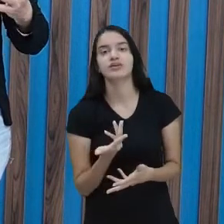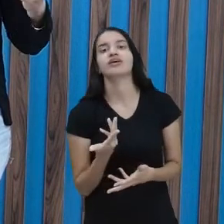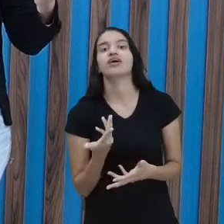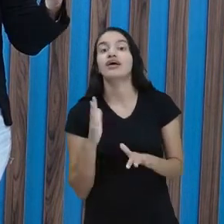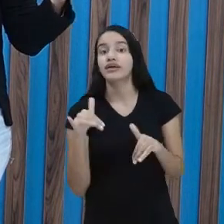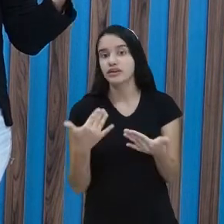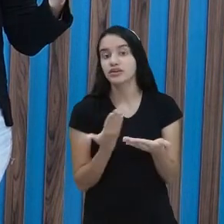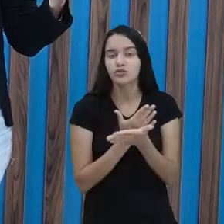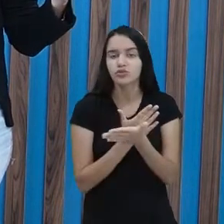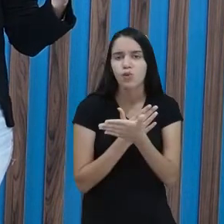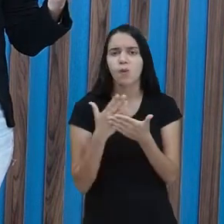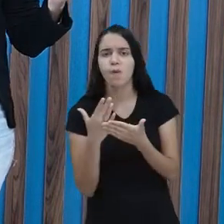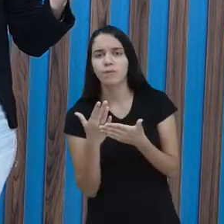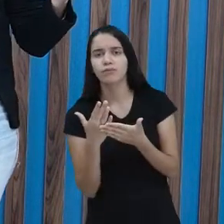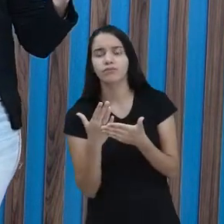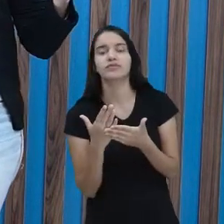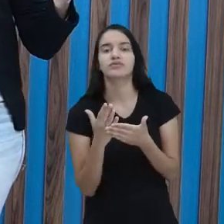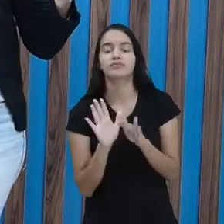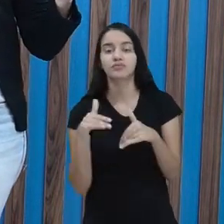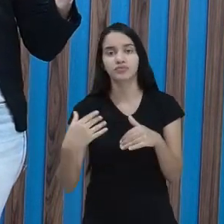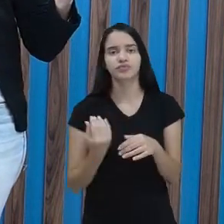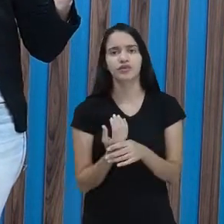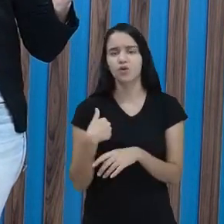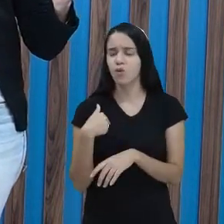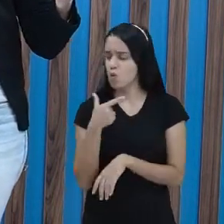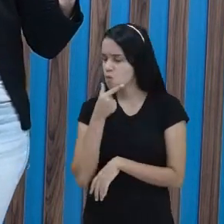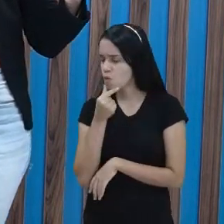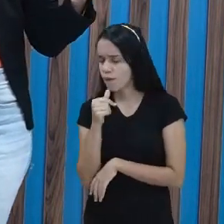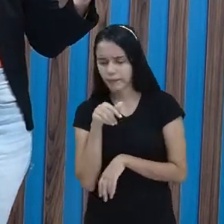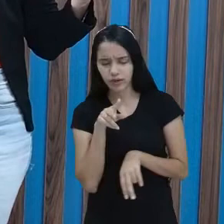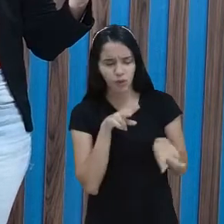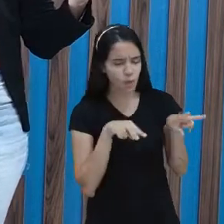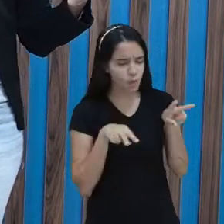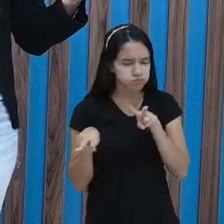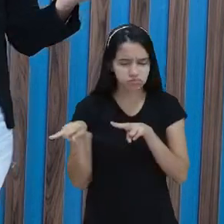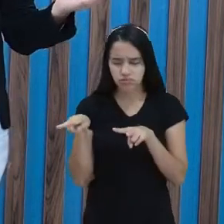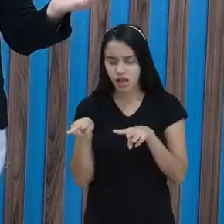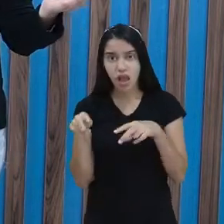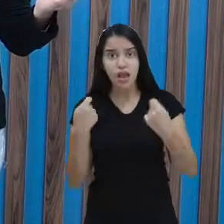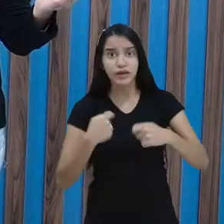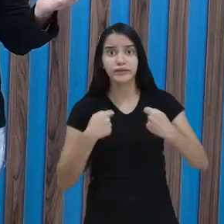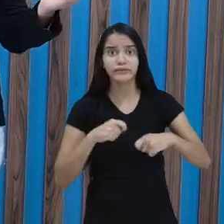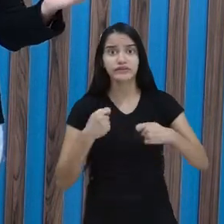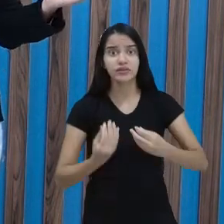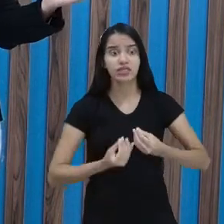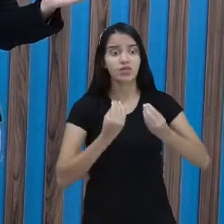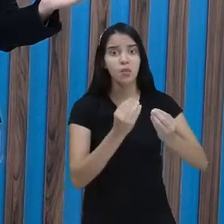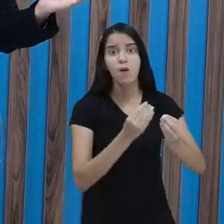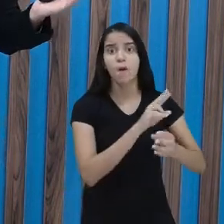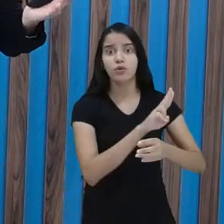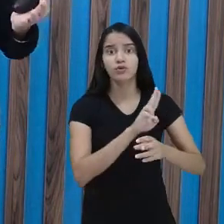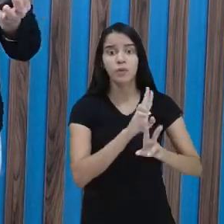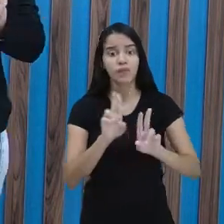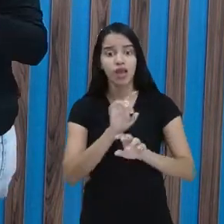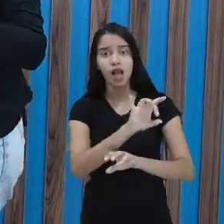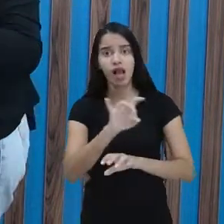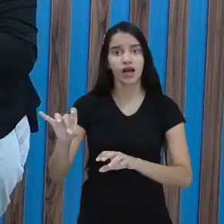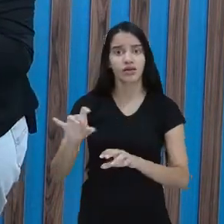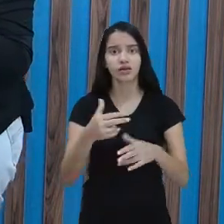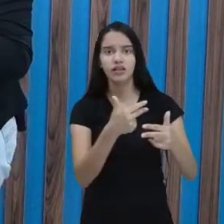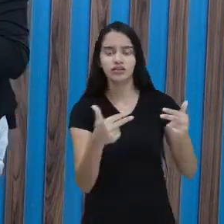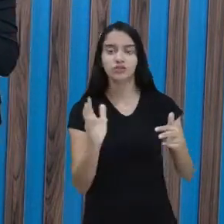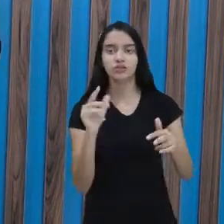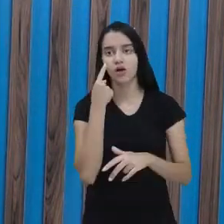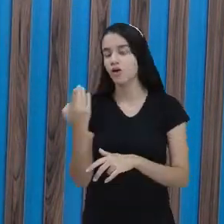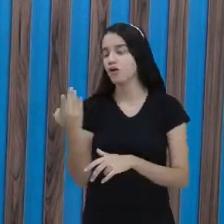Logo no início dos tempos, o homem olhou e precisou dar nome às coisas. Então, ele viu